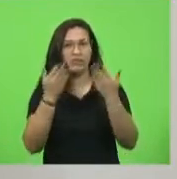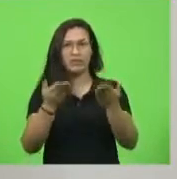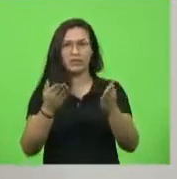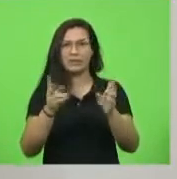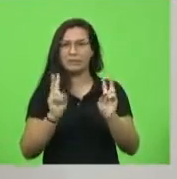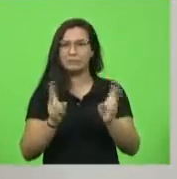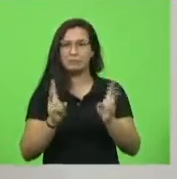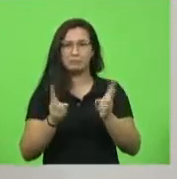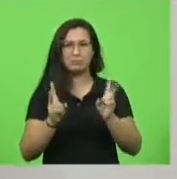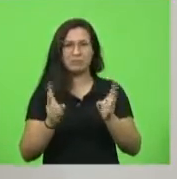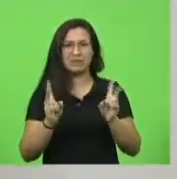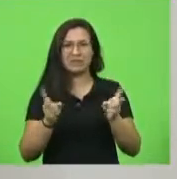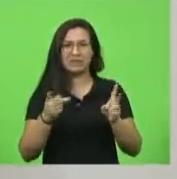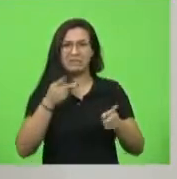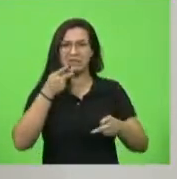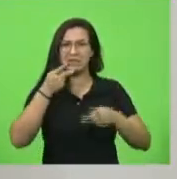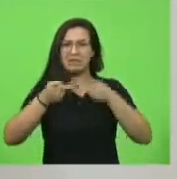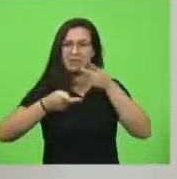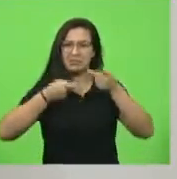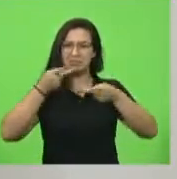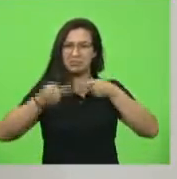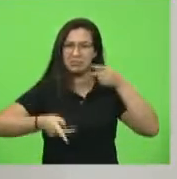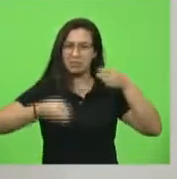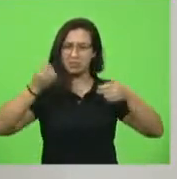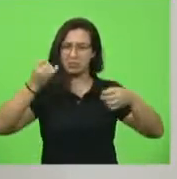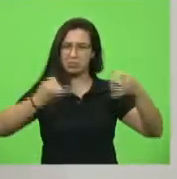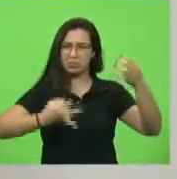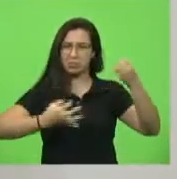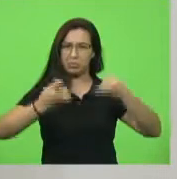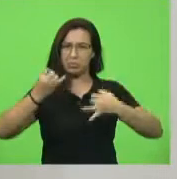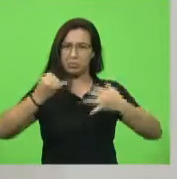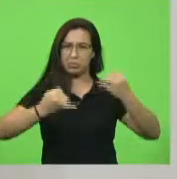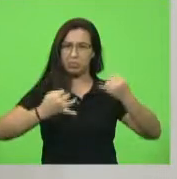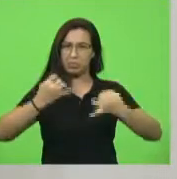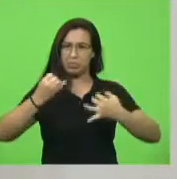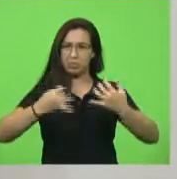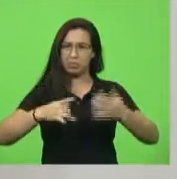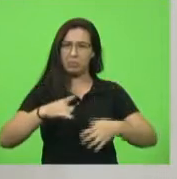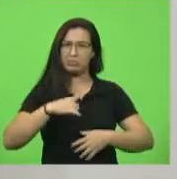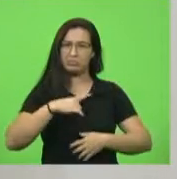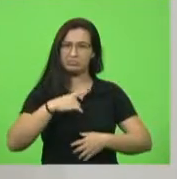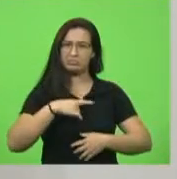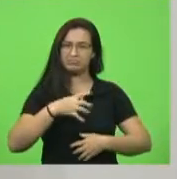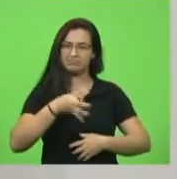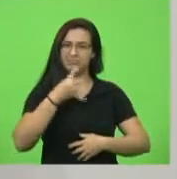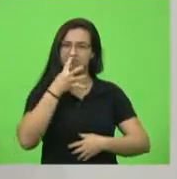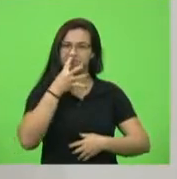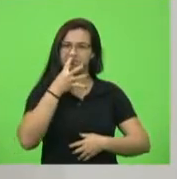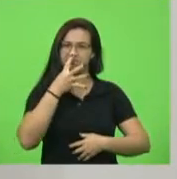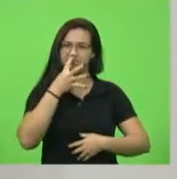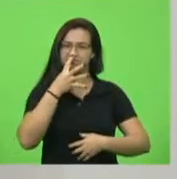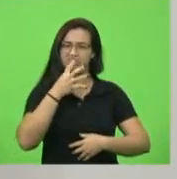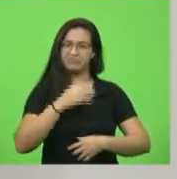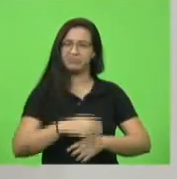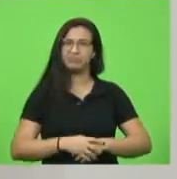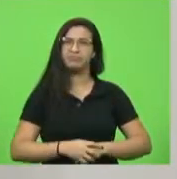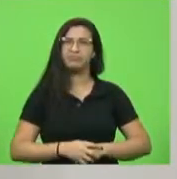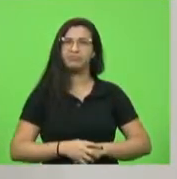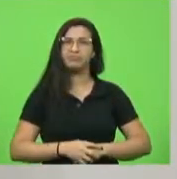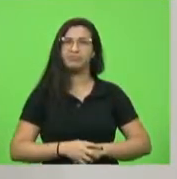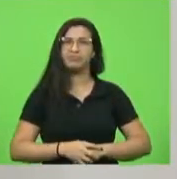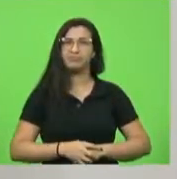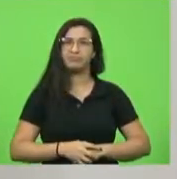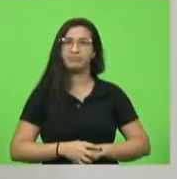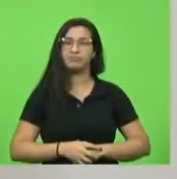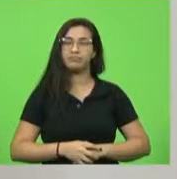ilustra esta casa com o seu talento de comunicação. Bem, eu quero